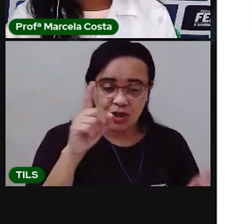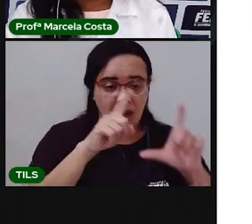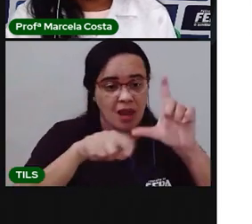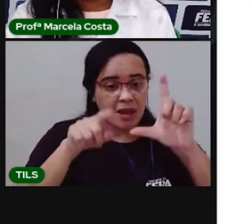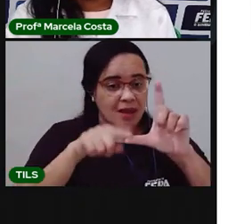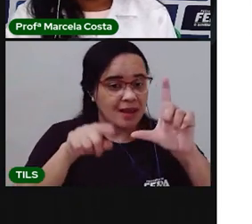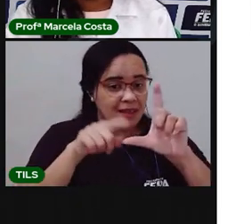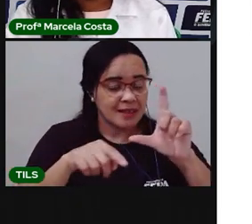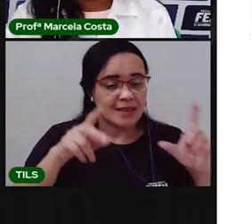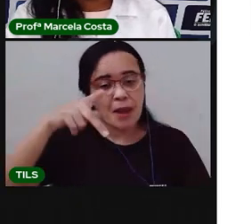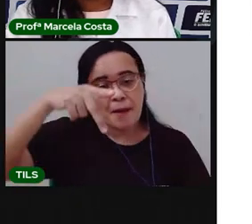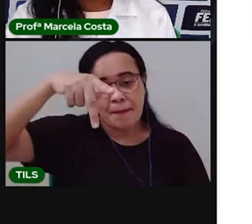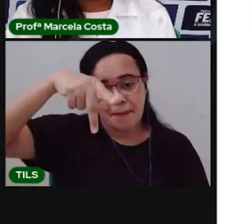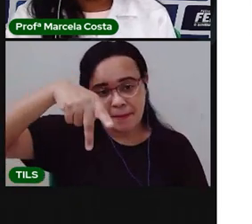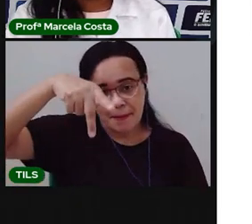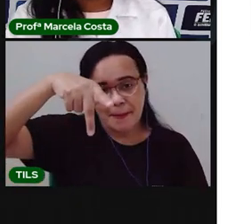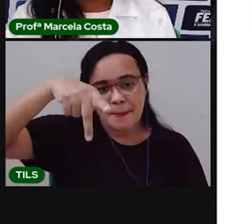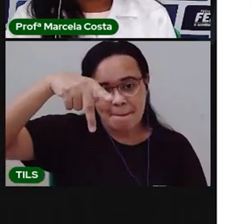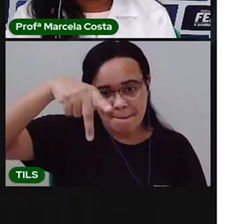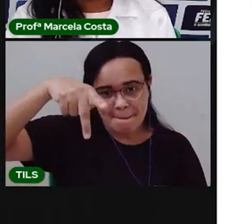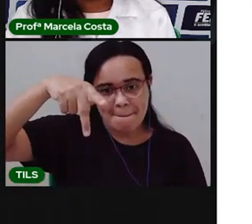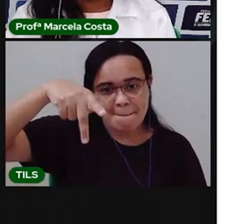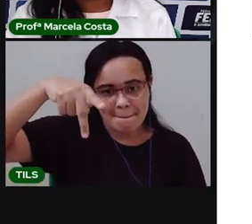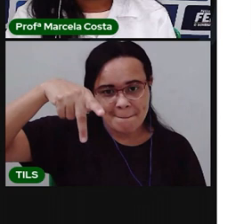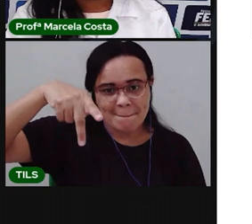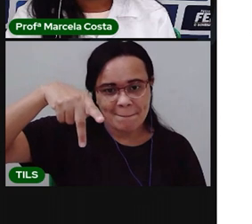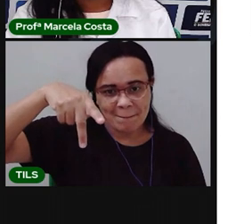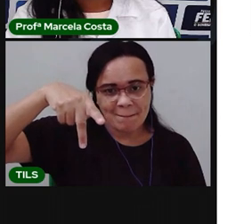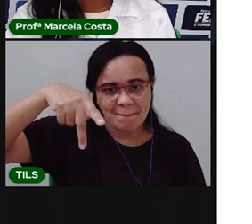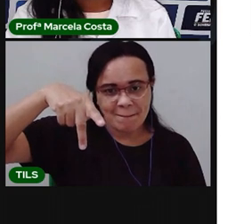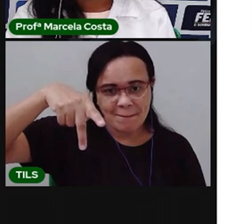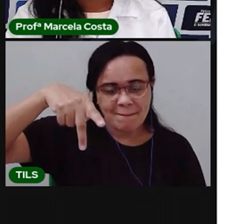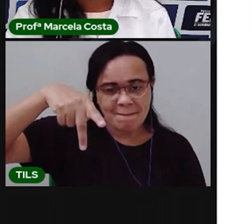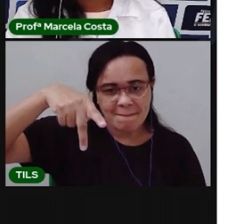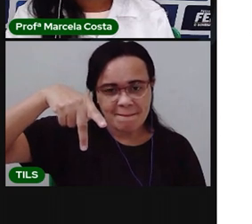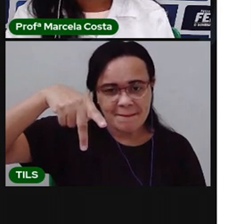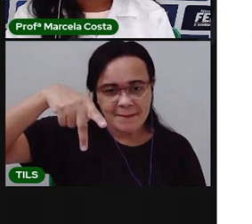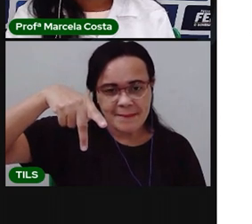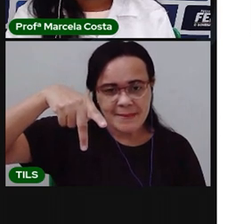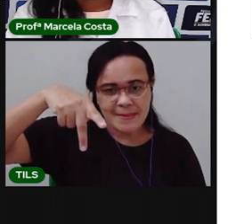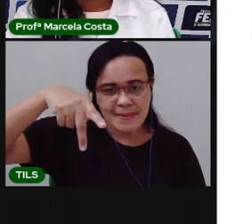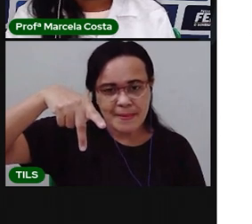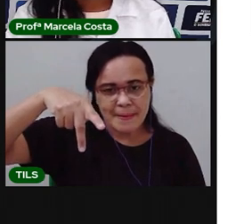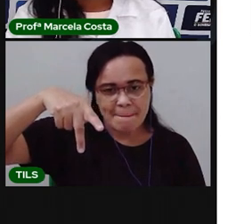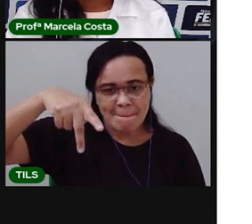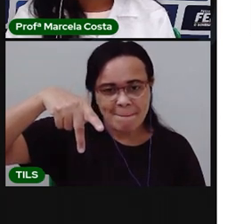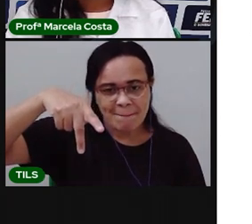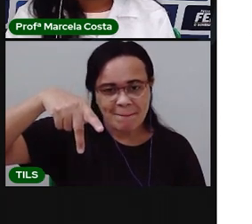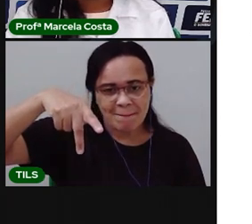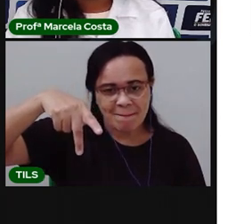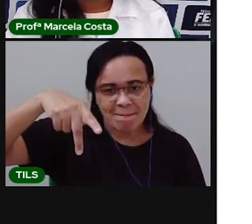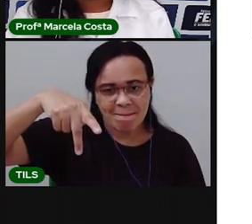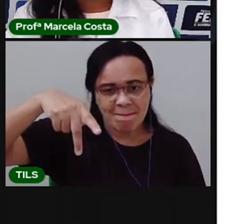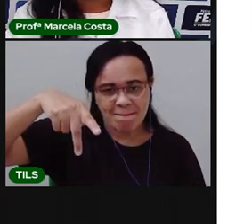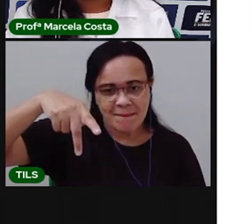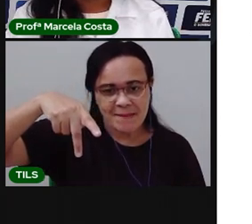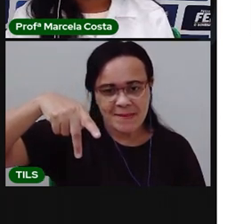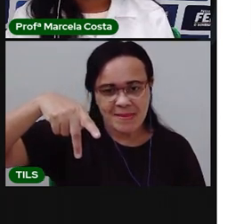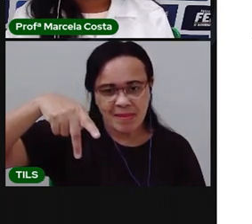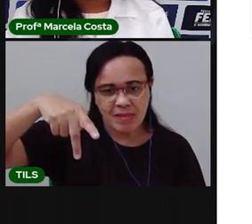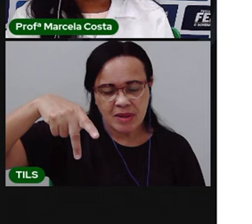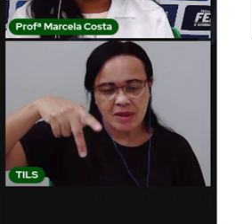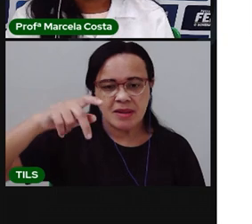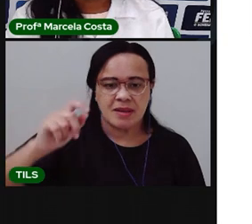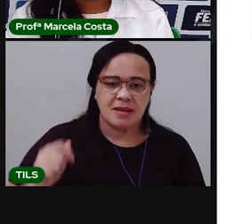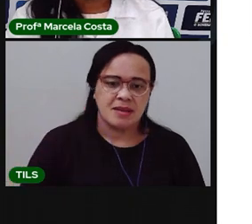Pe. Com a letra pe. Vamos procurar aqui a palavra peixinho. Ó.